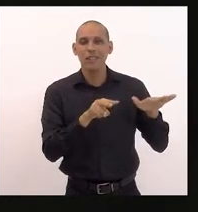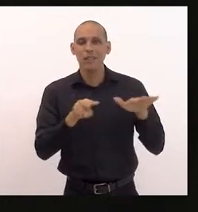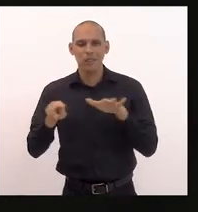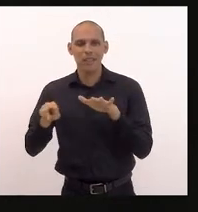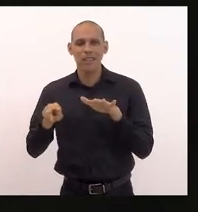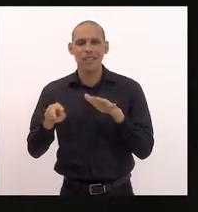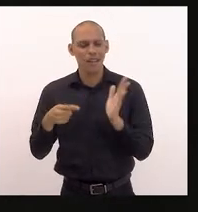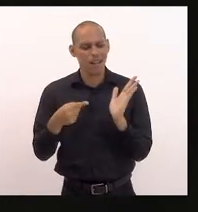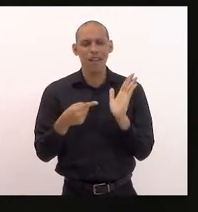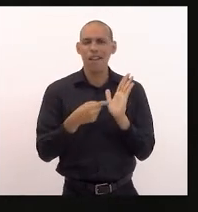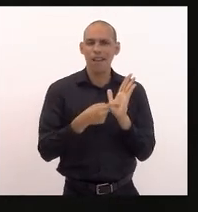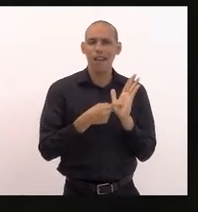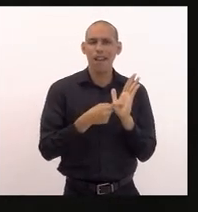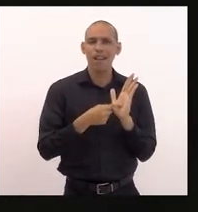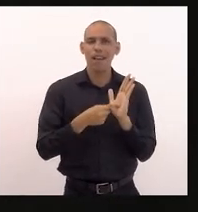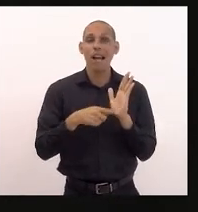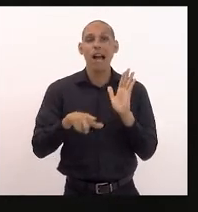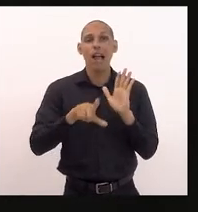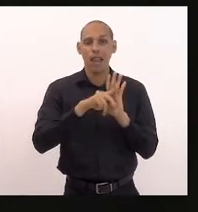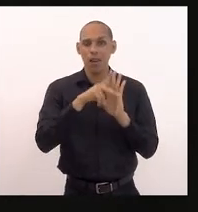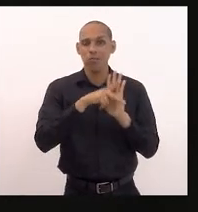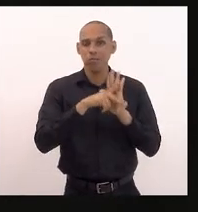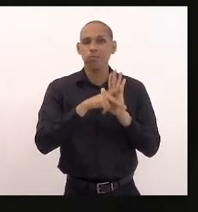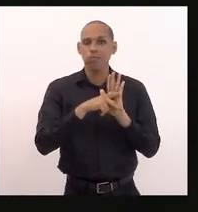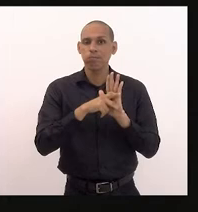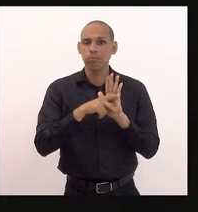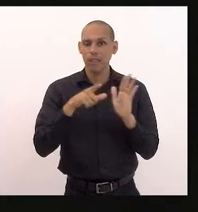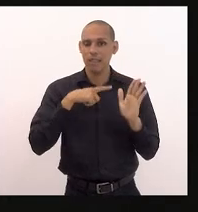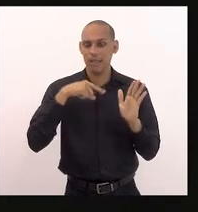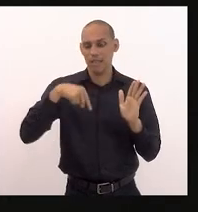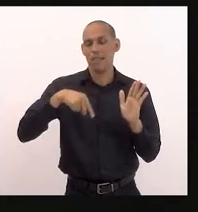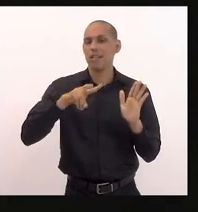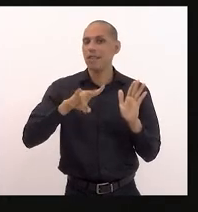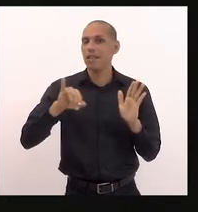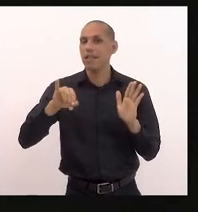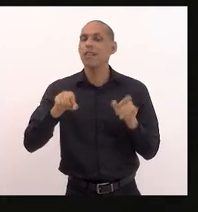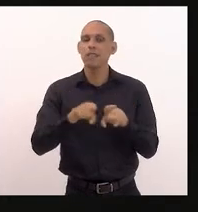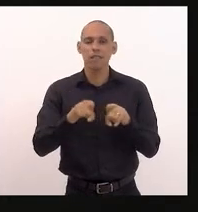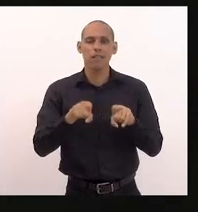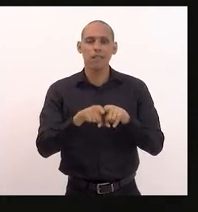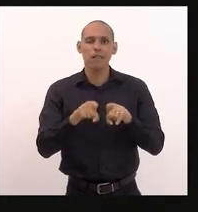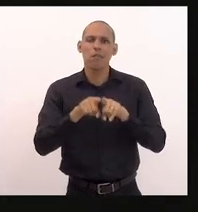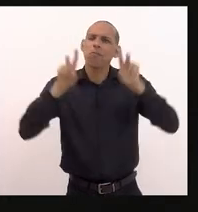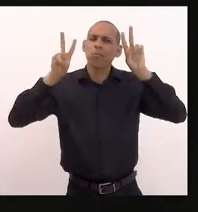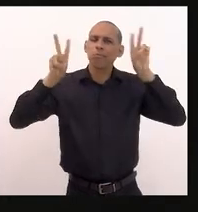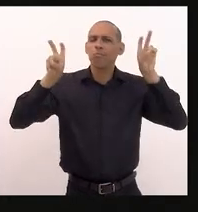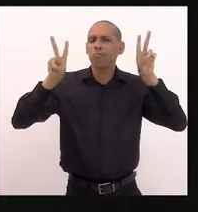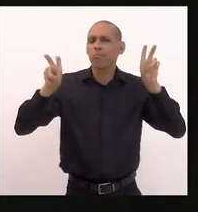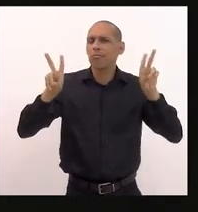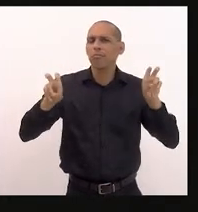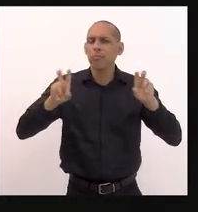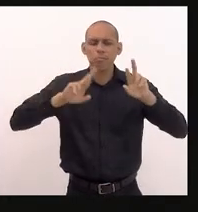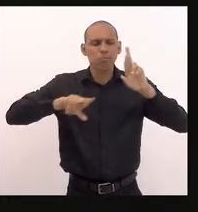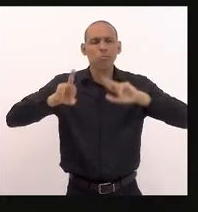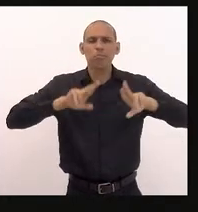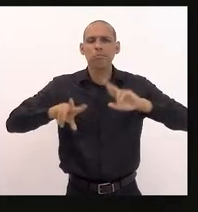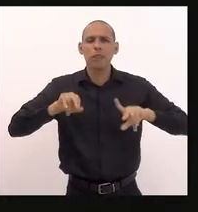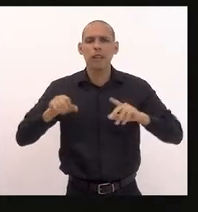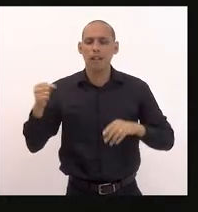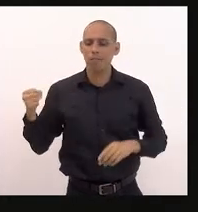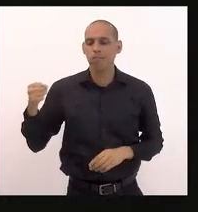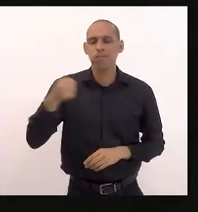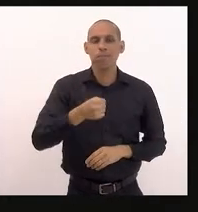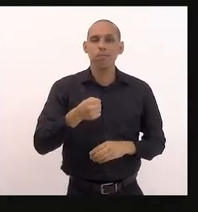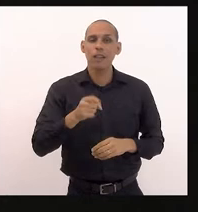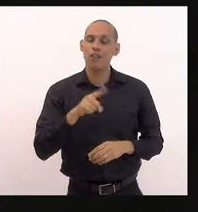agenda dos projetos de lei que estarão tramitando ou também dos assuntos que são trazidos para a